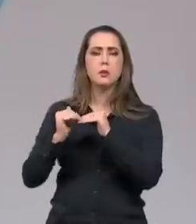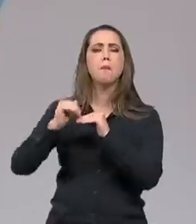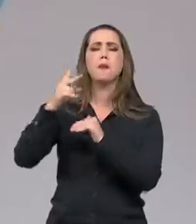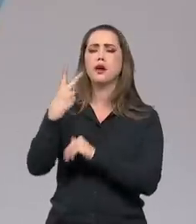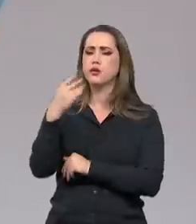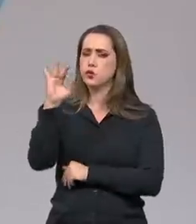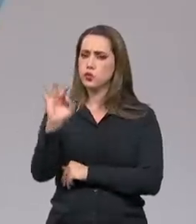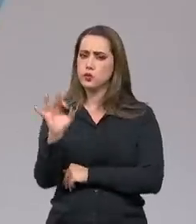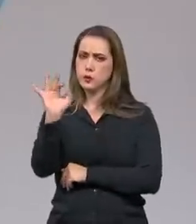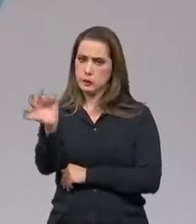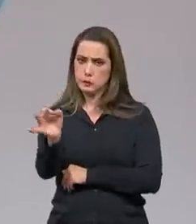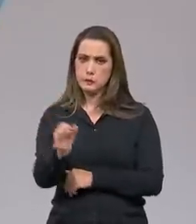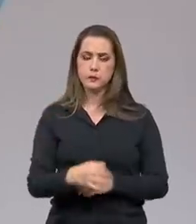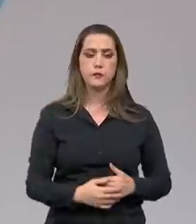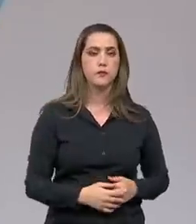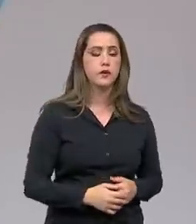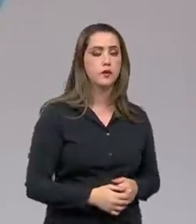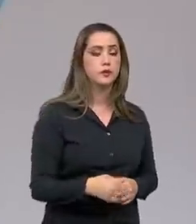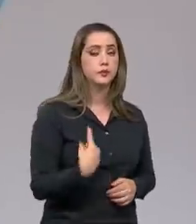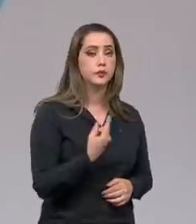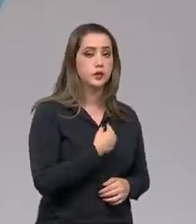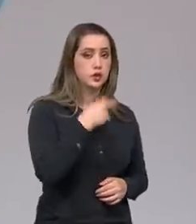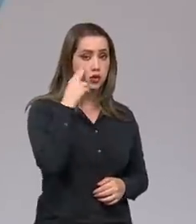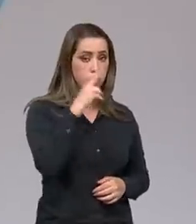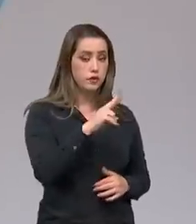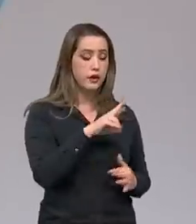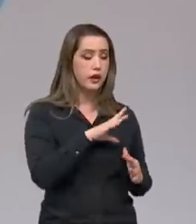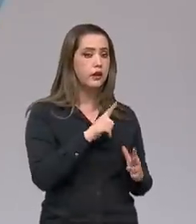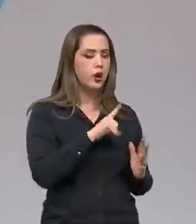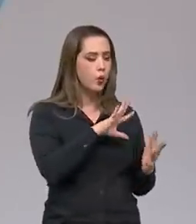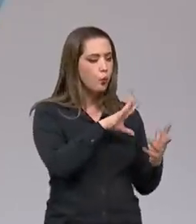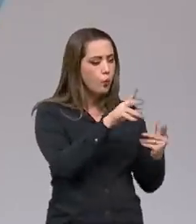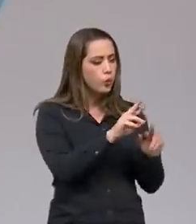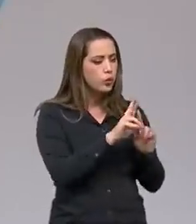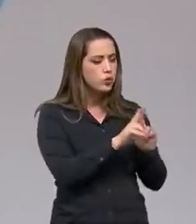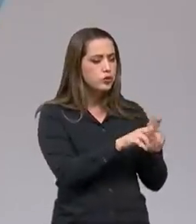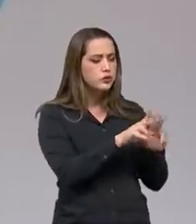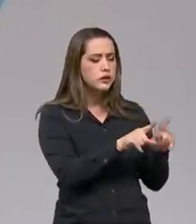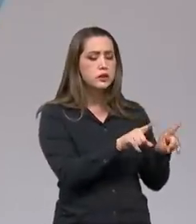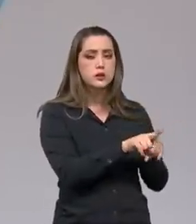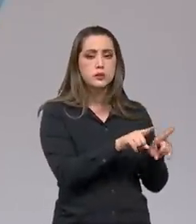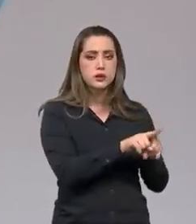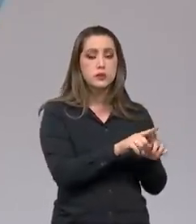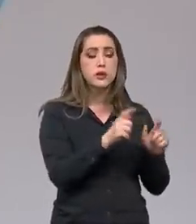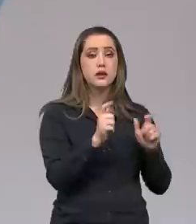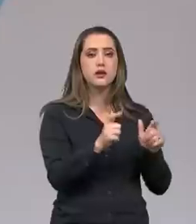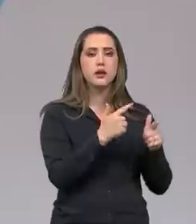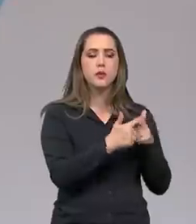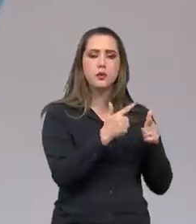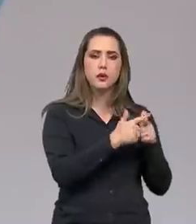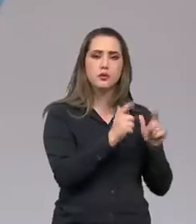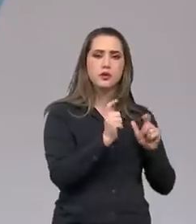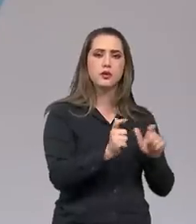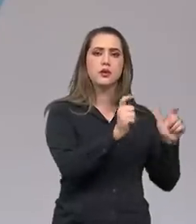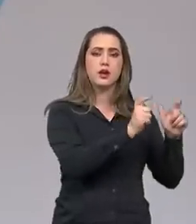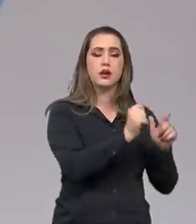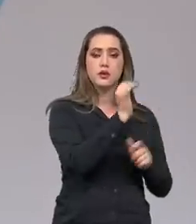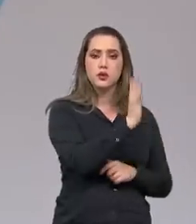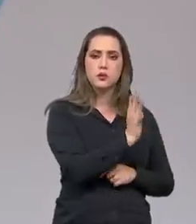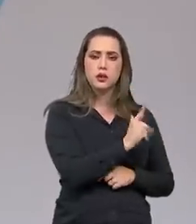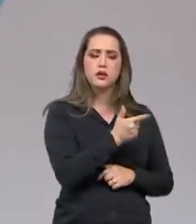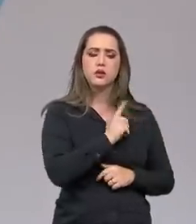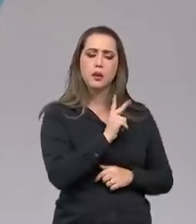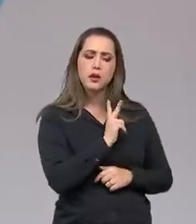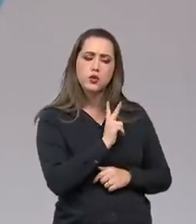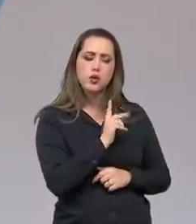Existe um cenário econômico mundial, mas existem também as questões locais. E o Brasil tem as suas particularidades.